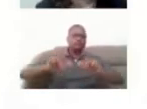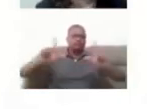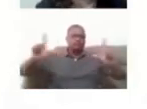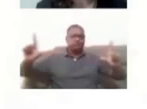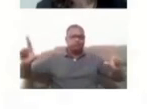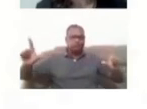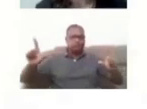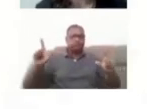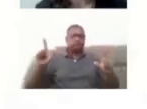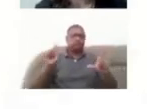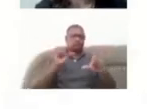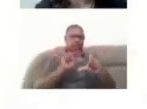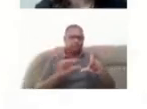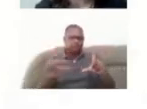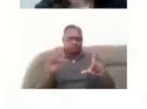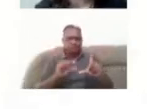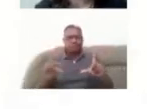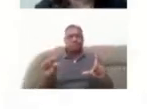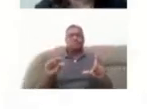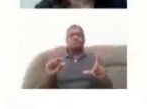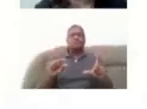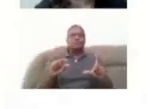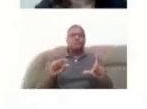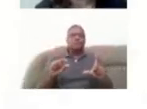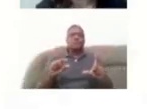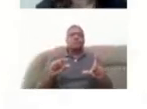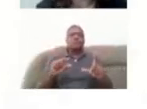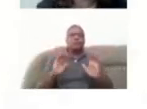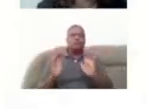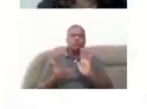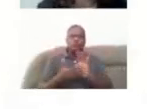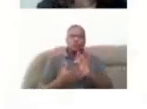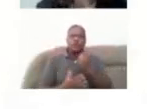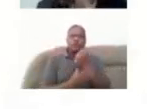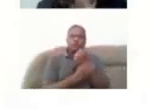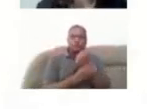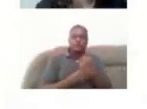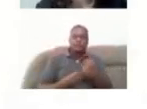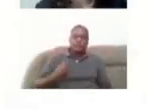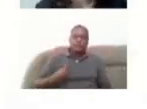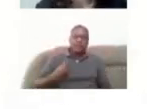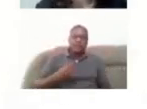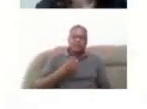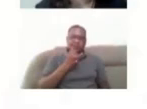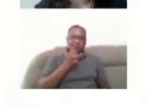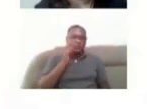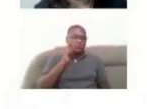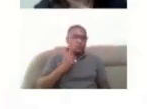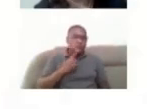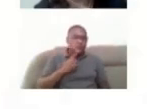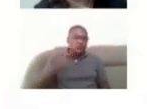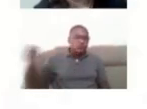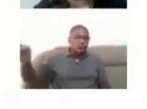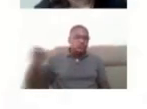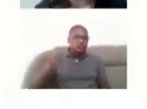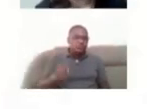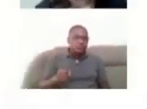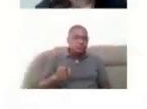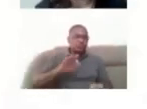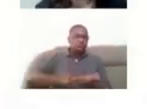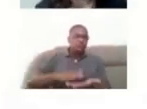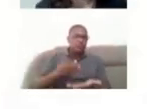né, e tudo que era garantido no presencial, né, por exemplo, o surdo, ele tem acesso ao intérprete de libras,